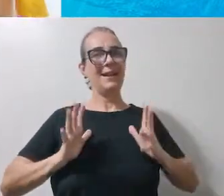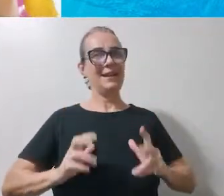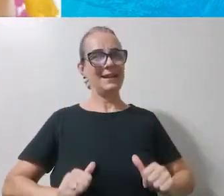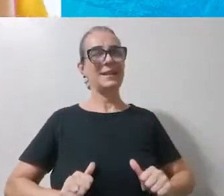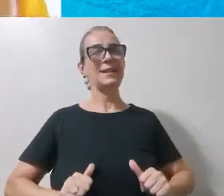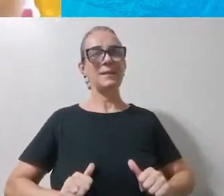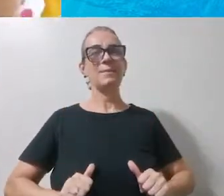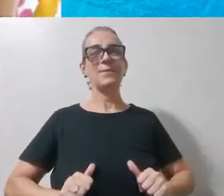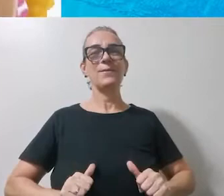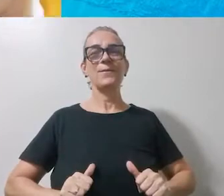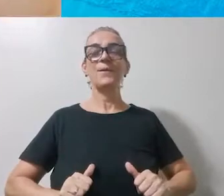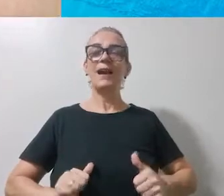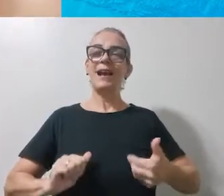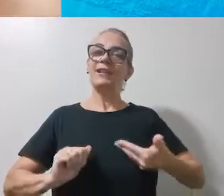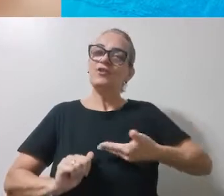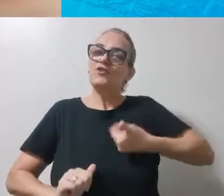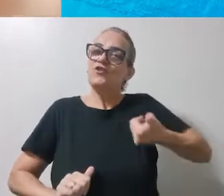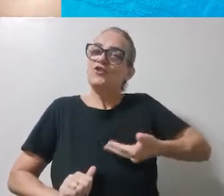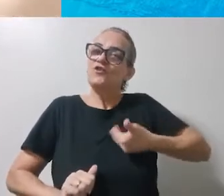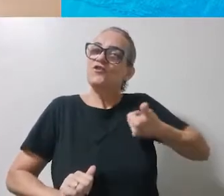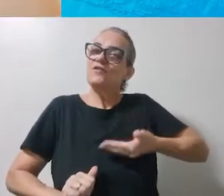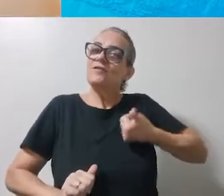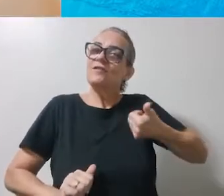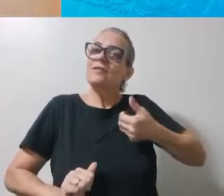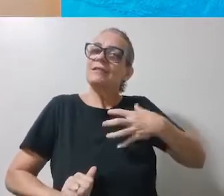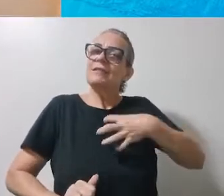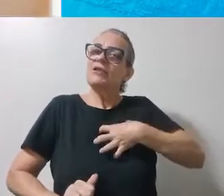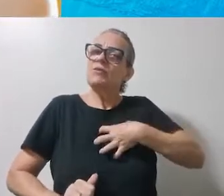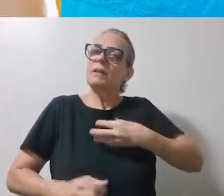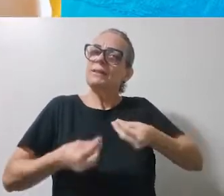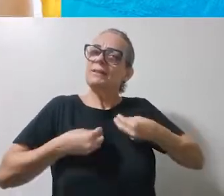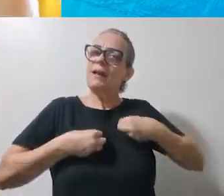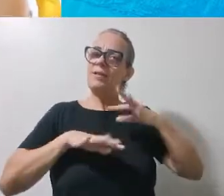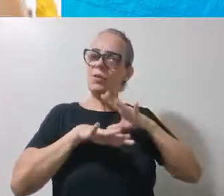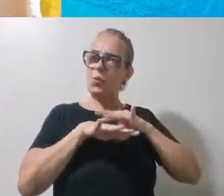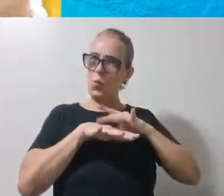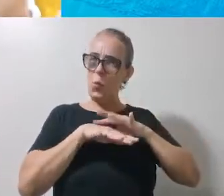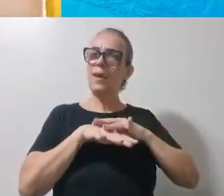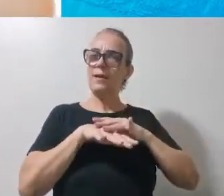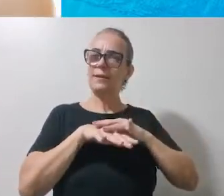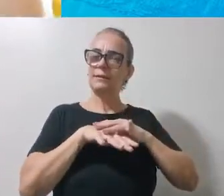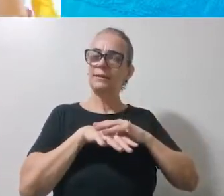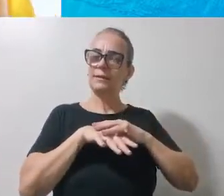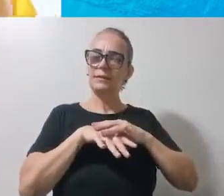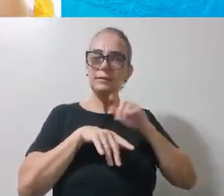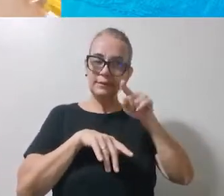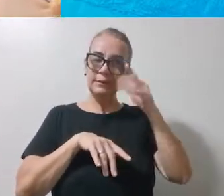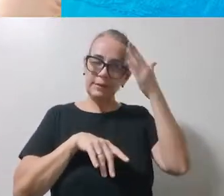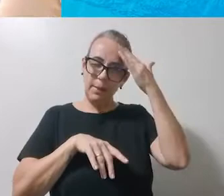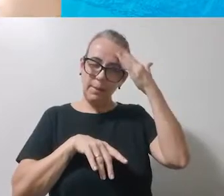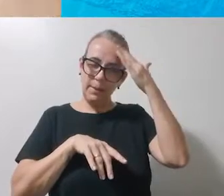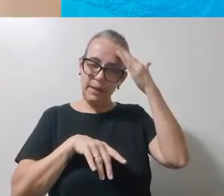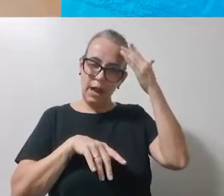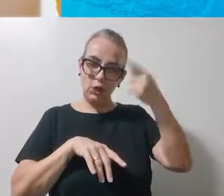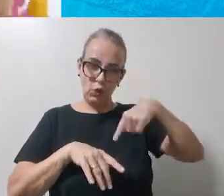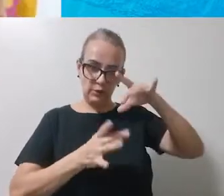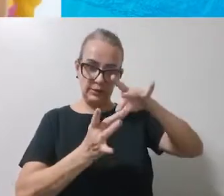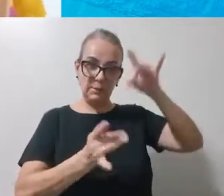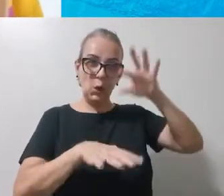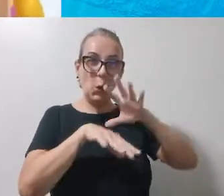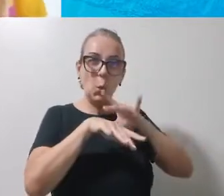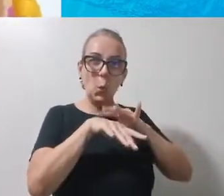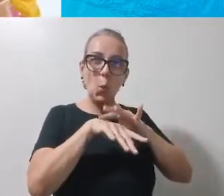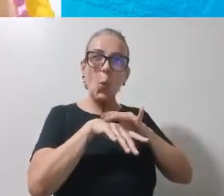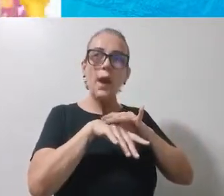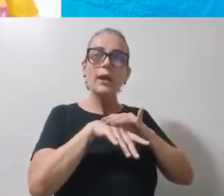de sentimentos que podem gerar até doenças. Você sabia que quando o nosso espírito fica doente, o nosso